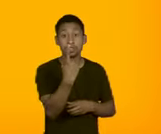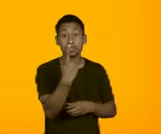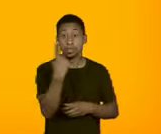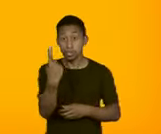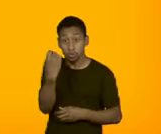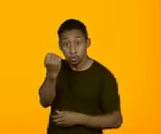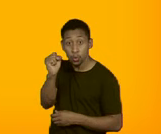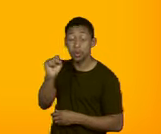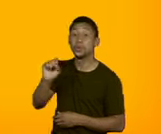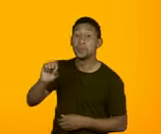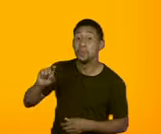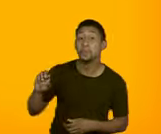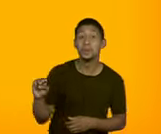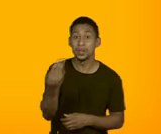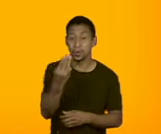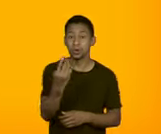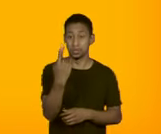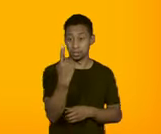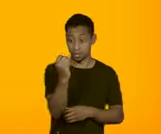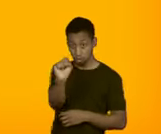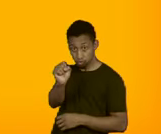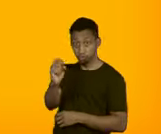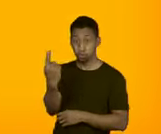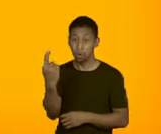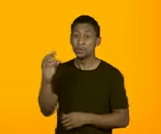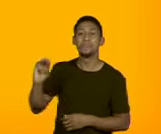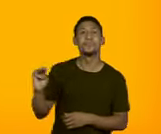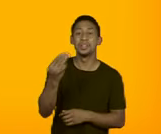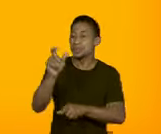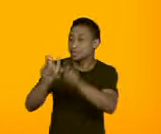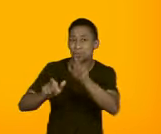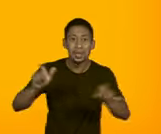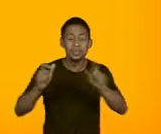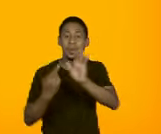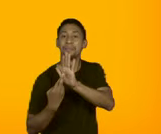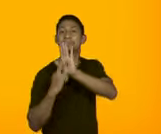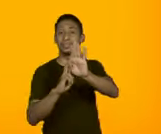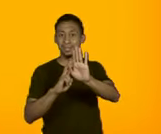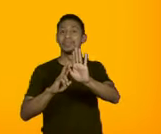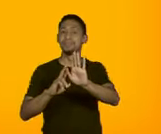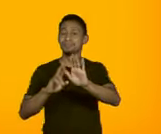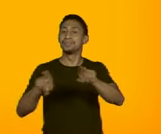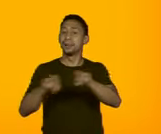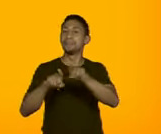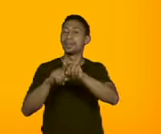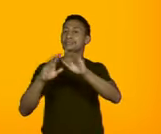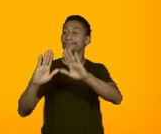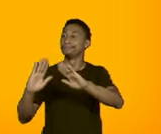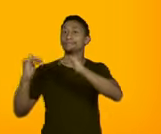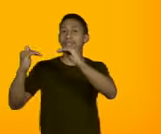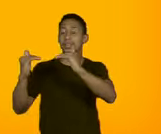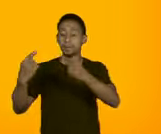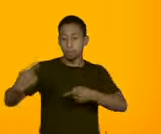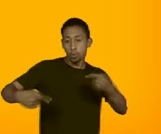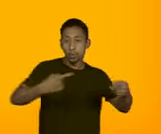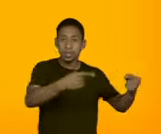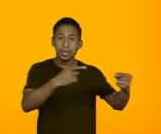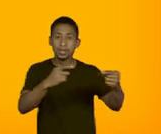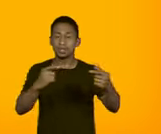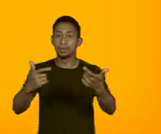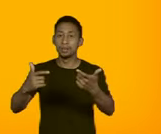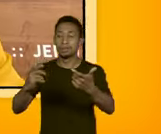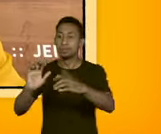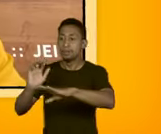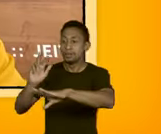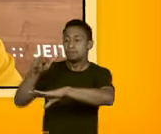mulheres, que apesar de sermos maioria do país, estamos subrepresentadas também nos cargos de poder, na política, em todas as